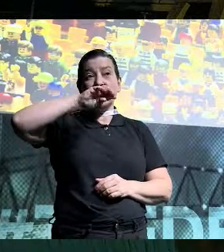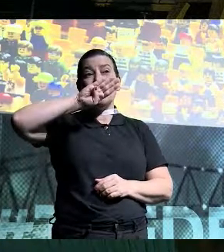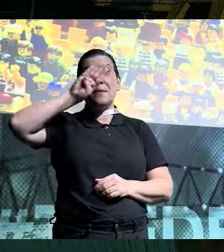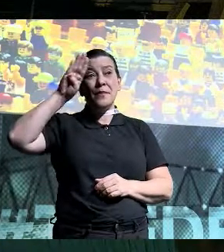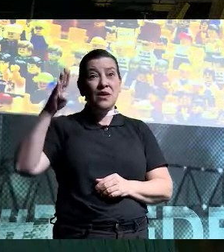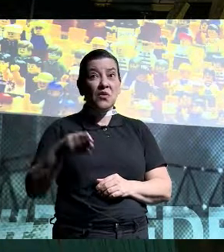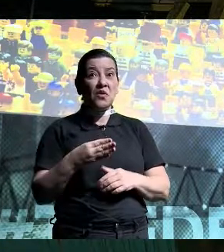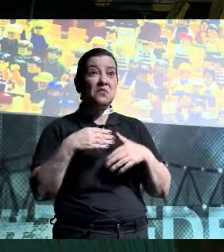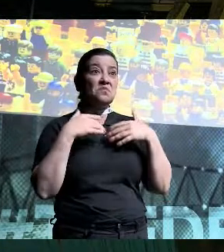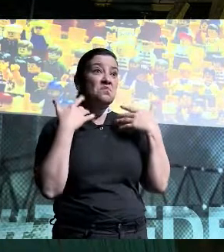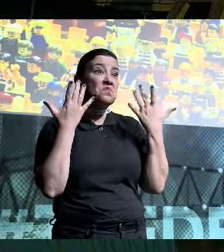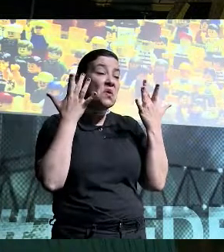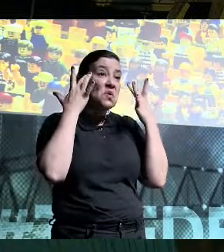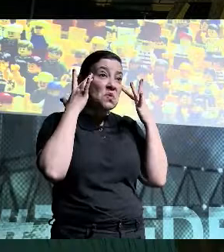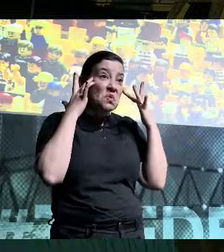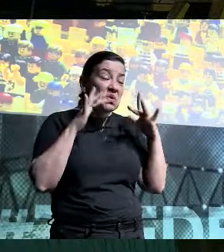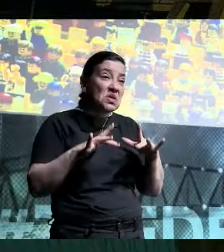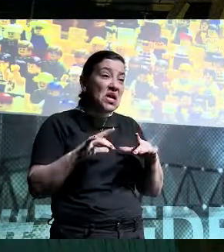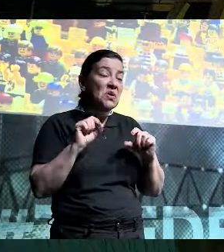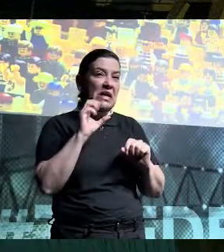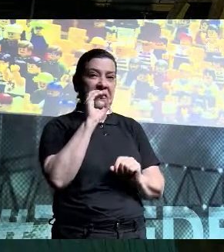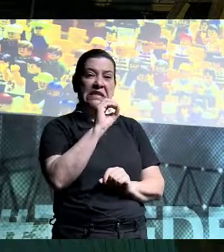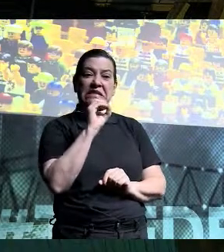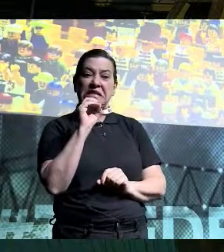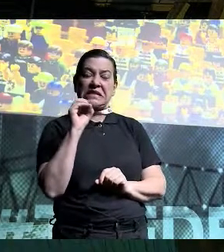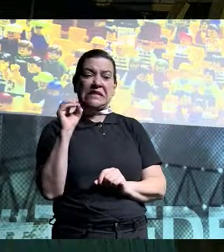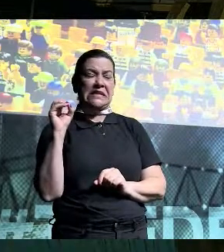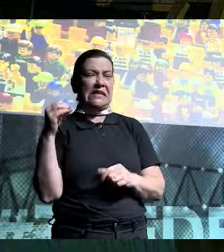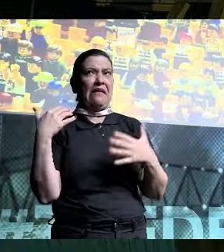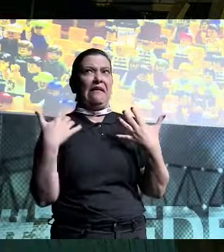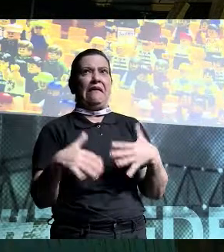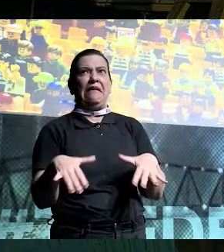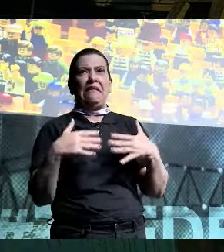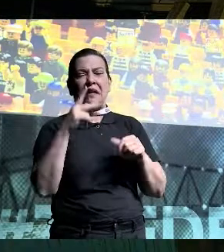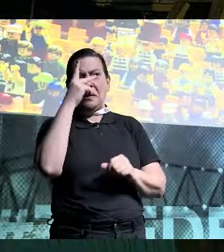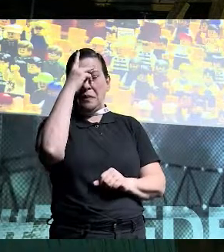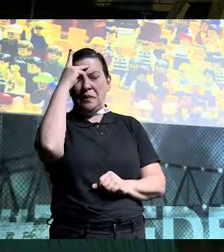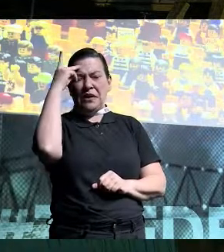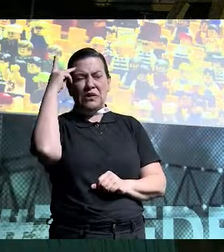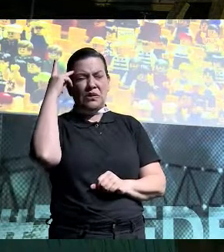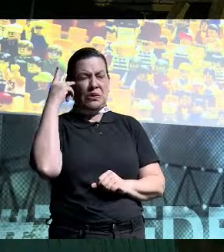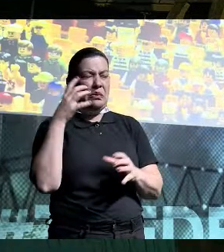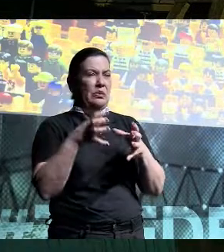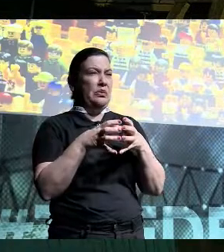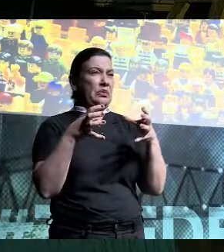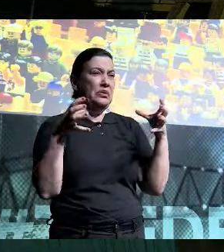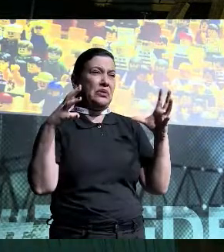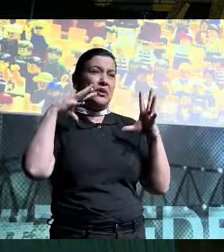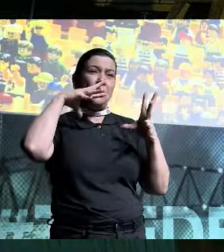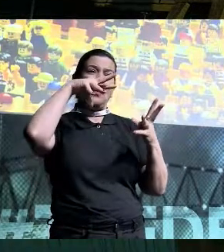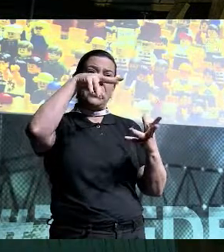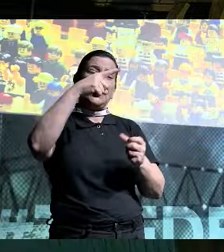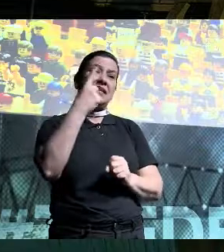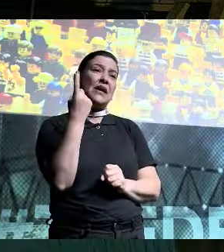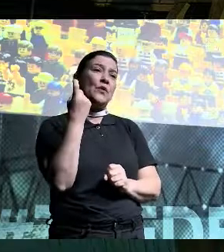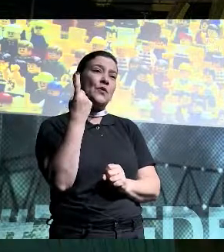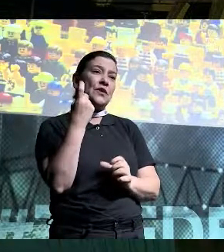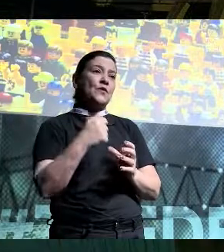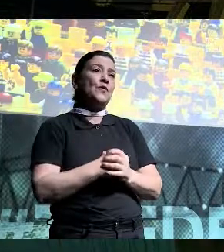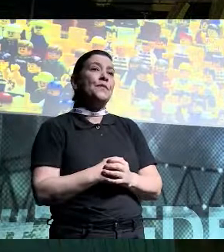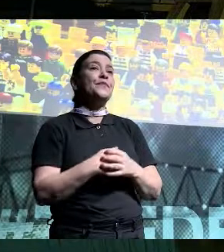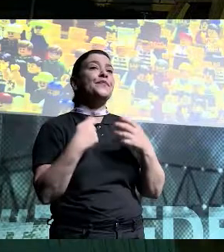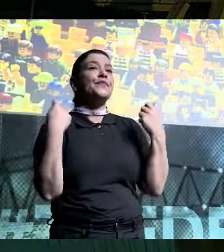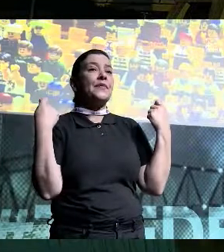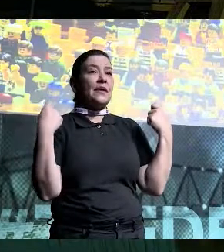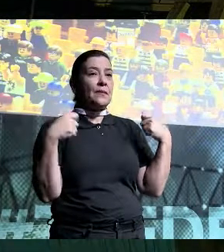pessoas. Eu não sei nem mensurar isso daqui. É tanto zero junto. Eu só sei que tem gente de mais por metro quadrado e um planeta só para a gente viver. Então, a gente